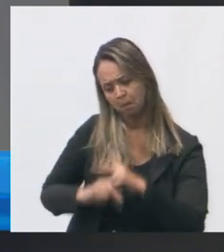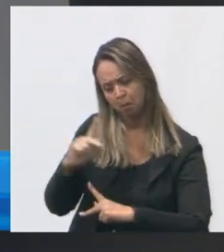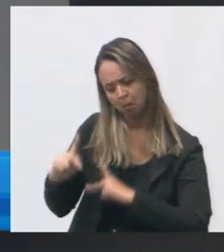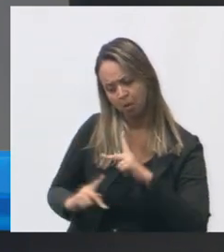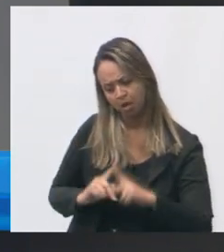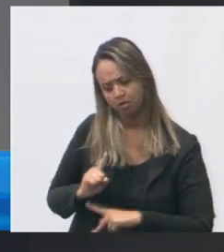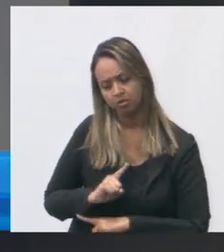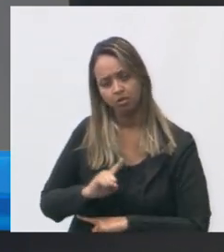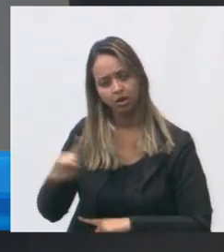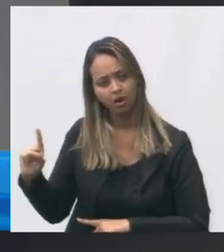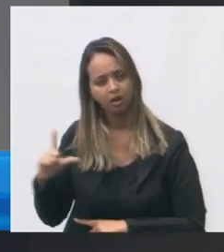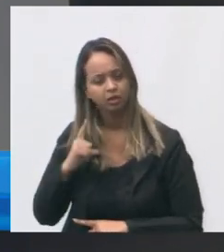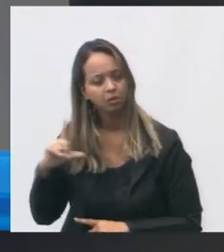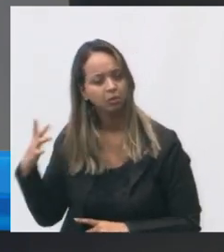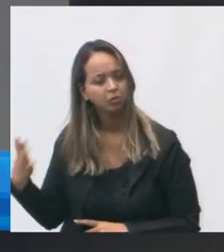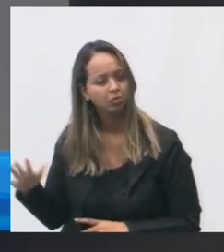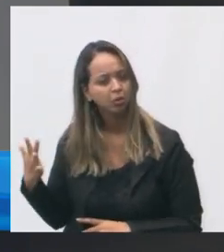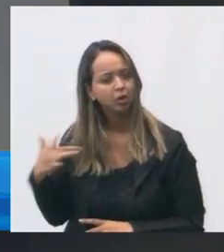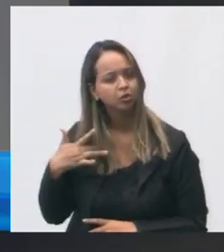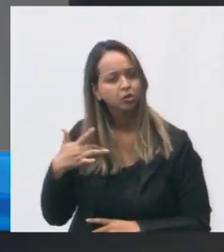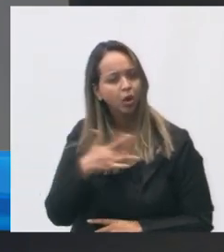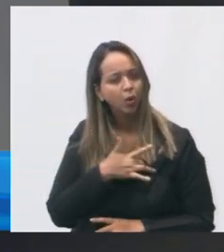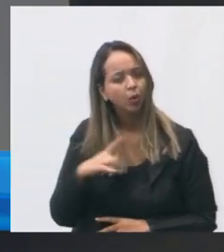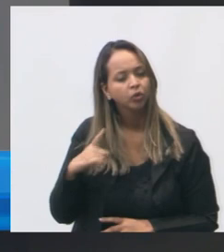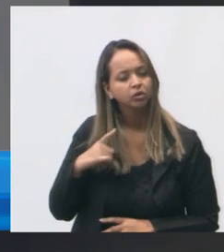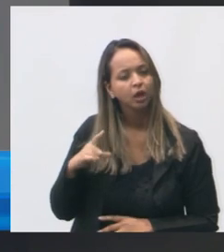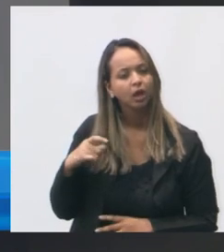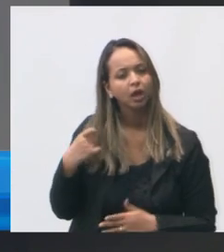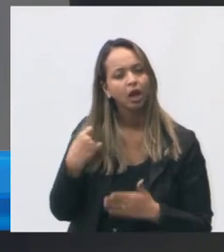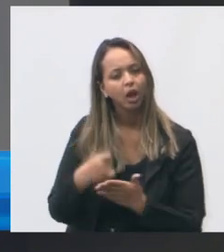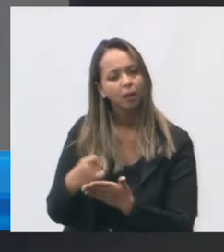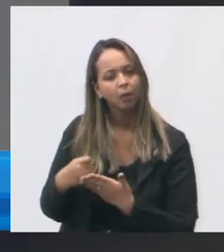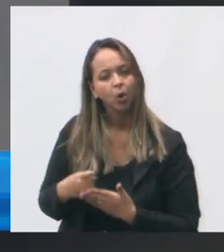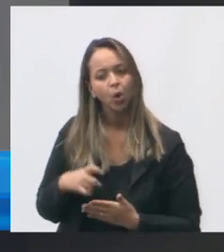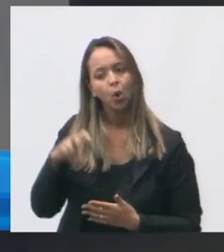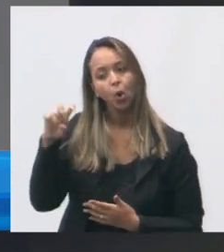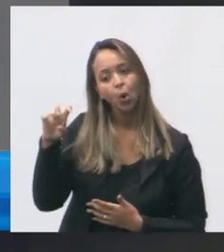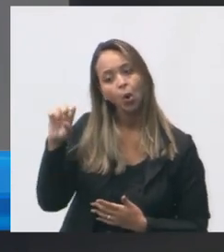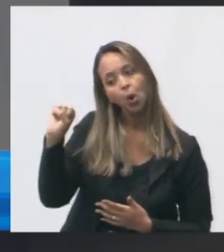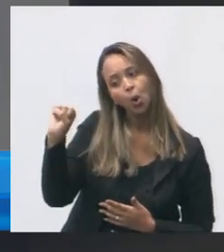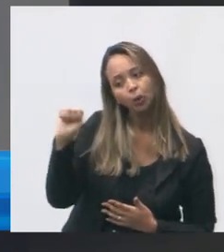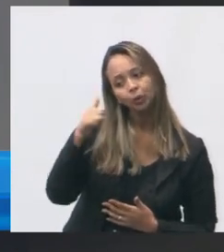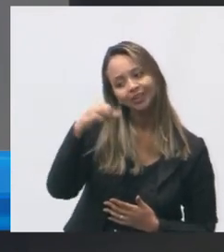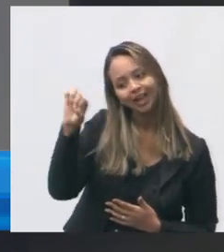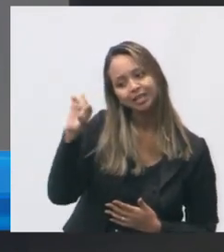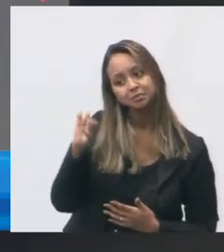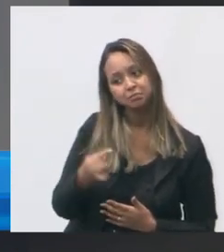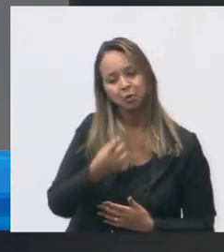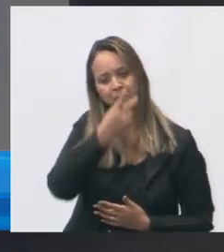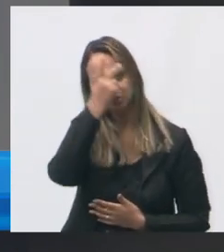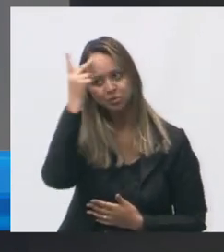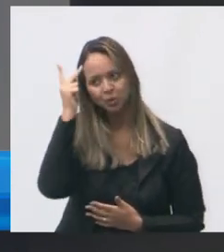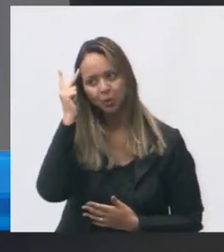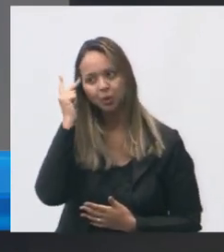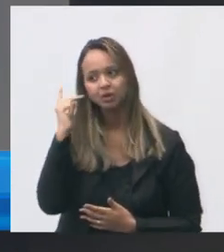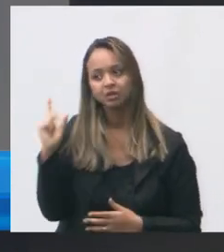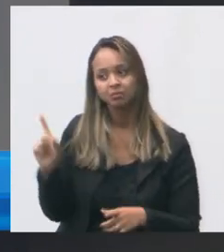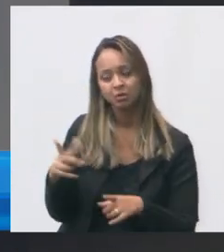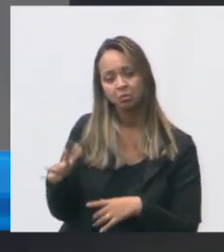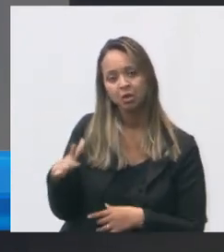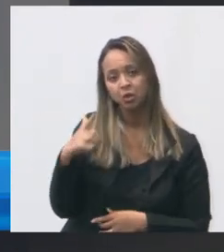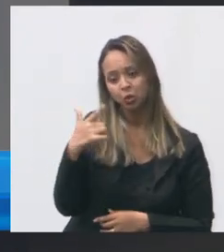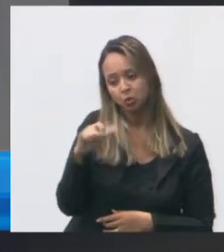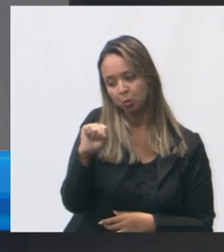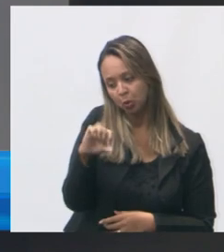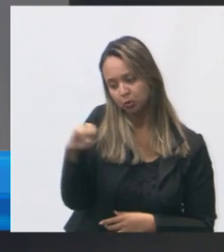em média as unidades de saúde atende de 8 a 10 mil pessoas essa unidade de saúde atende 2.800